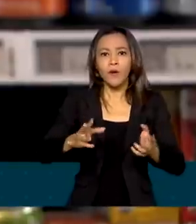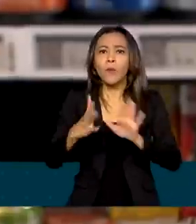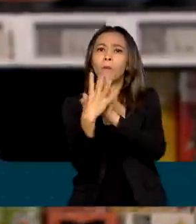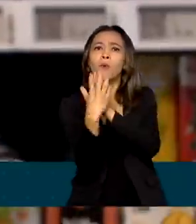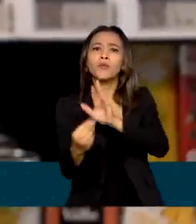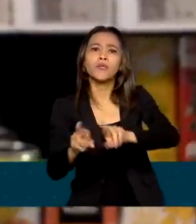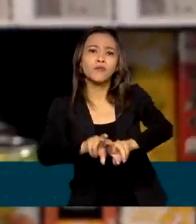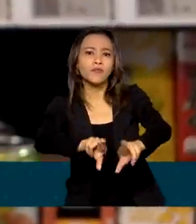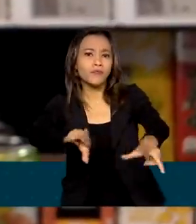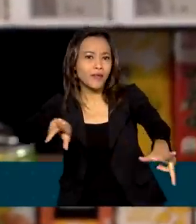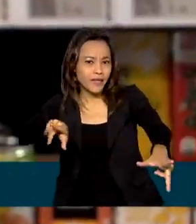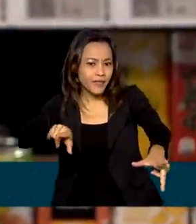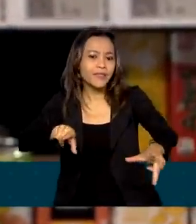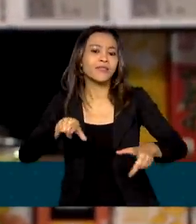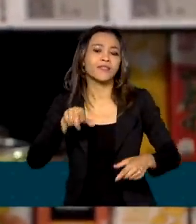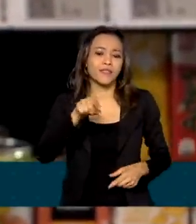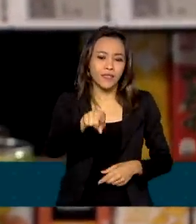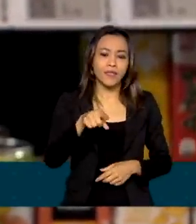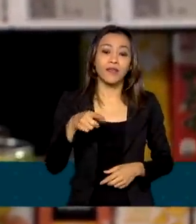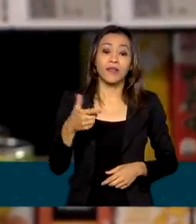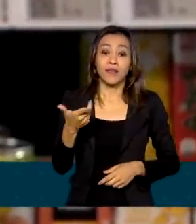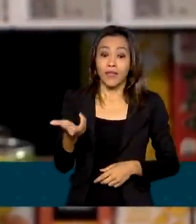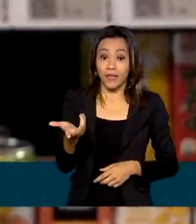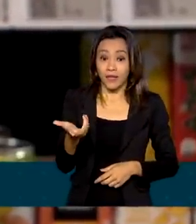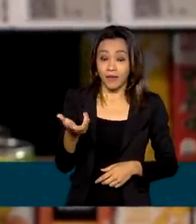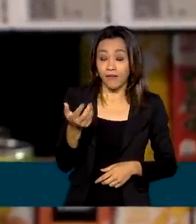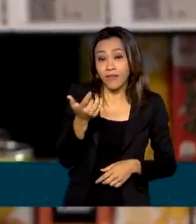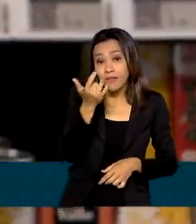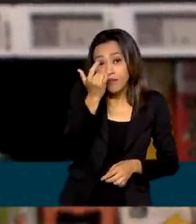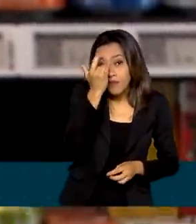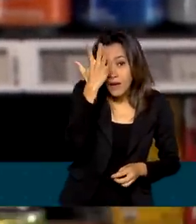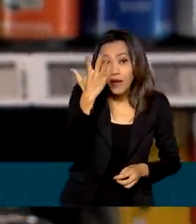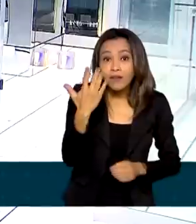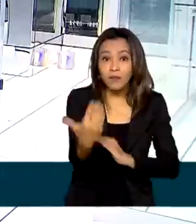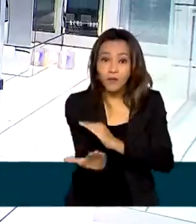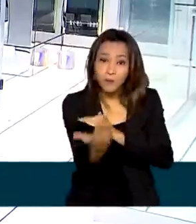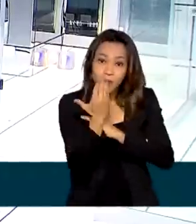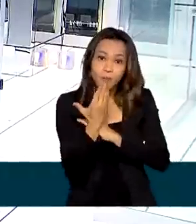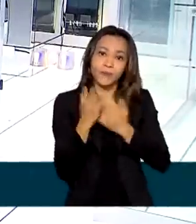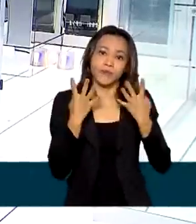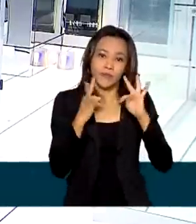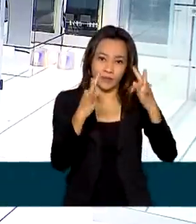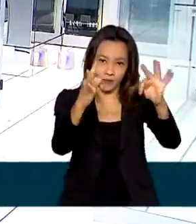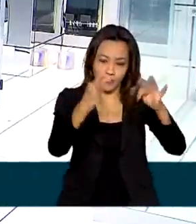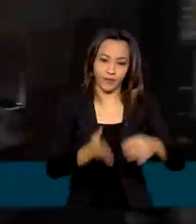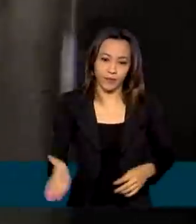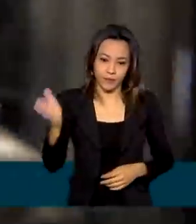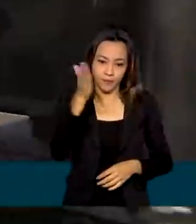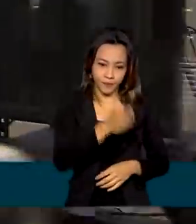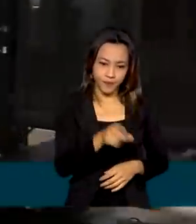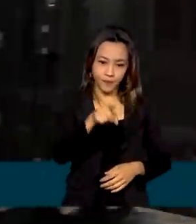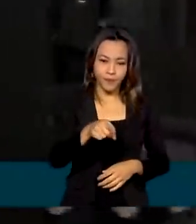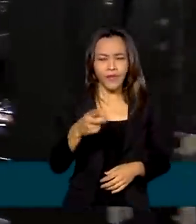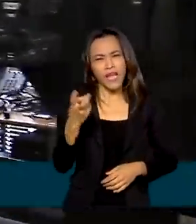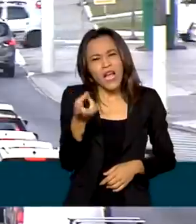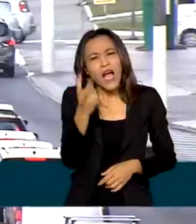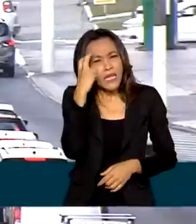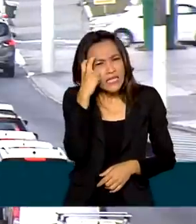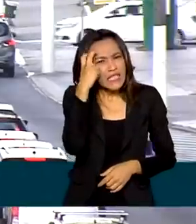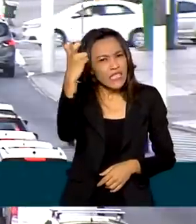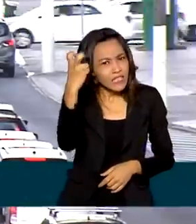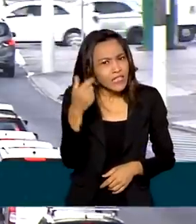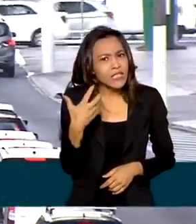É o que a gente aposta muito nessa conveniência de rua, viabilizado pela tecnologia. As conexões em rede e a inteligência artificial